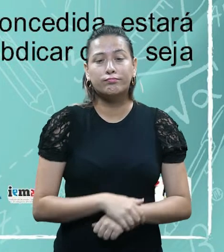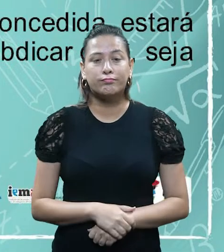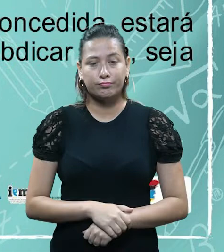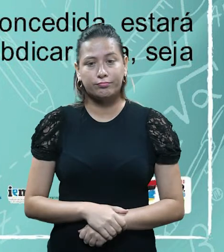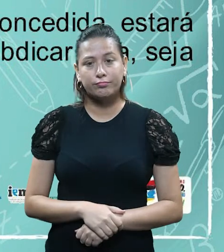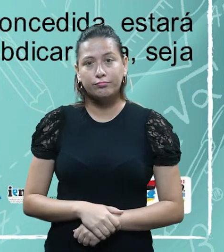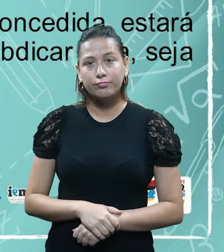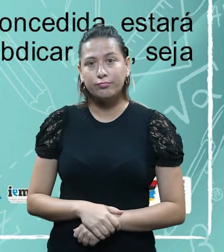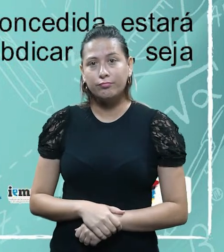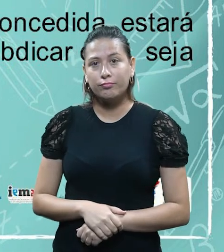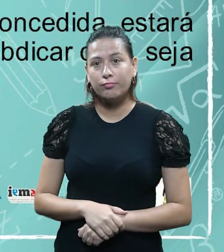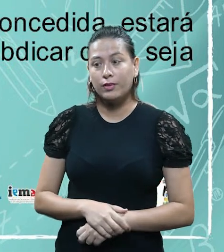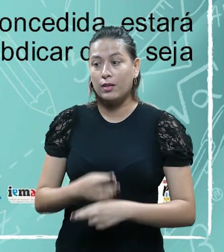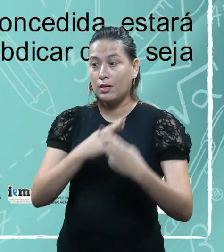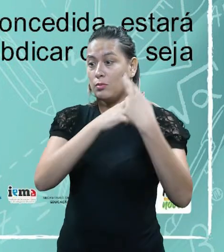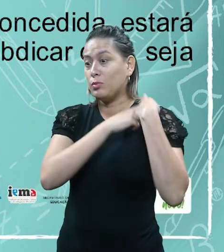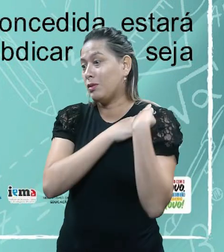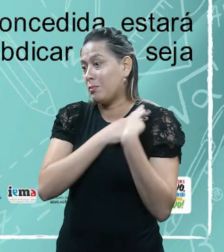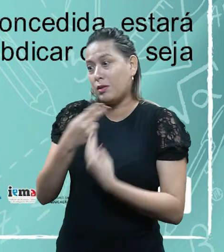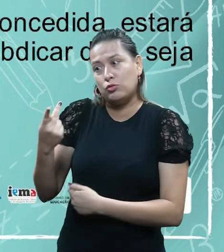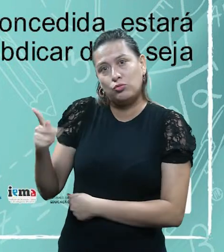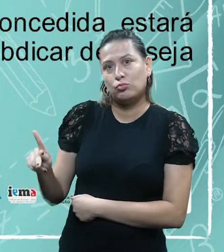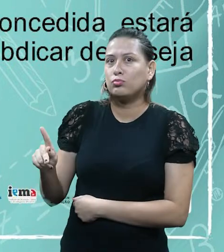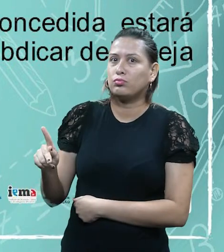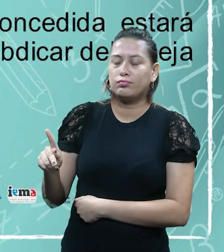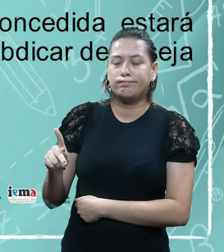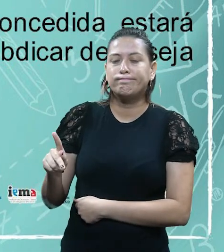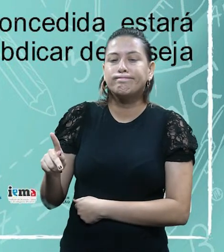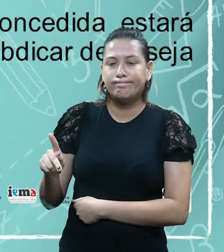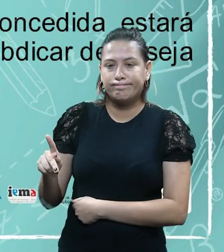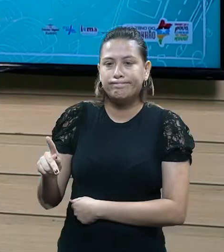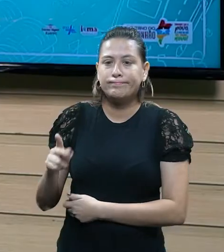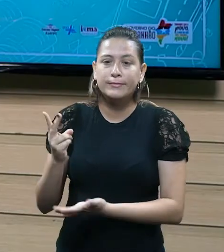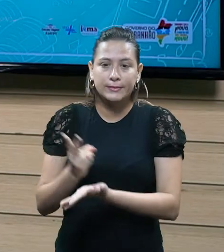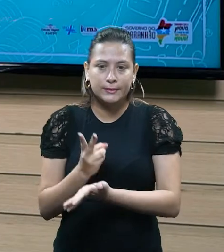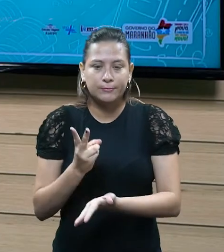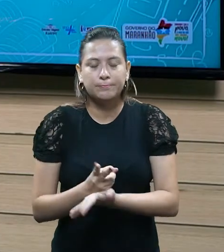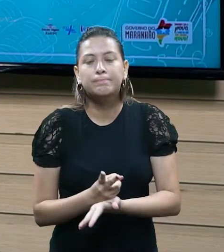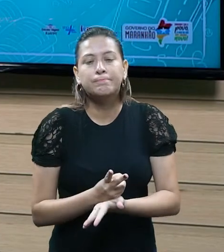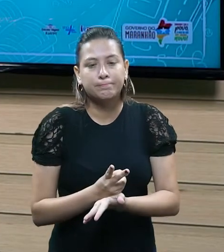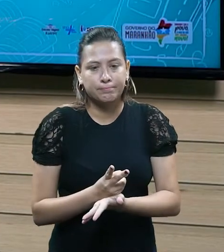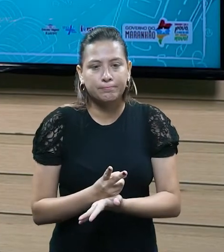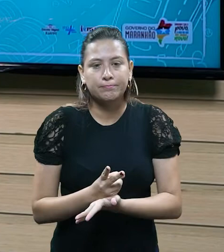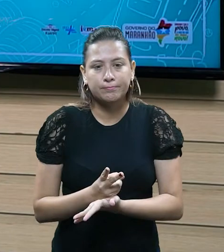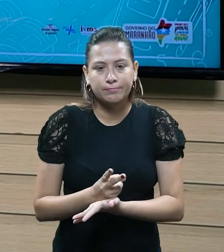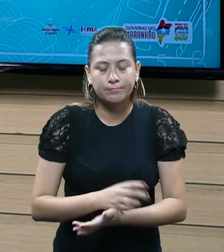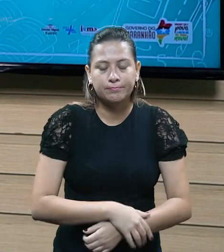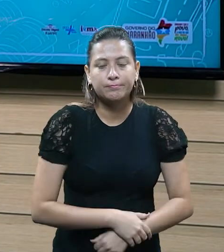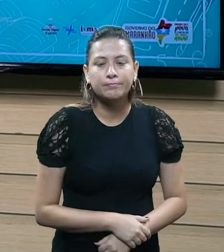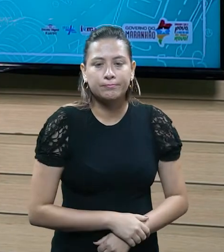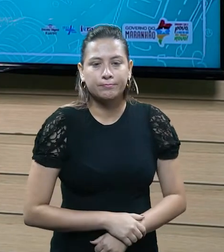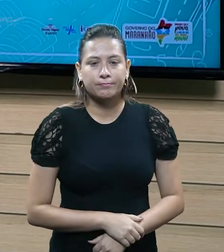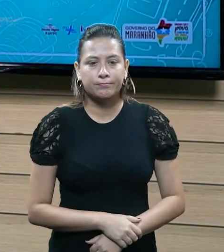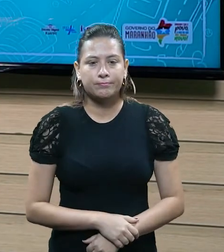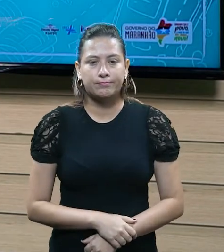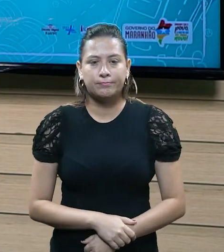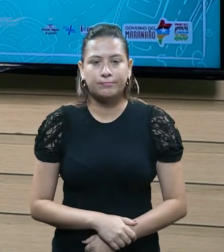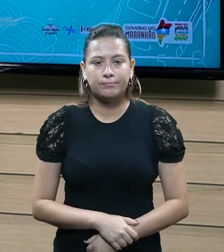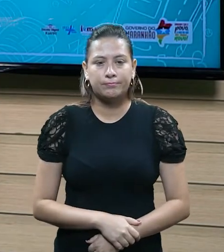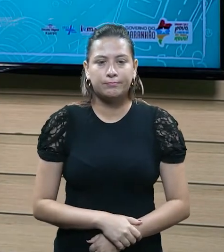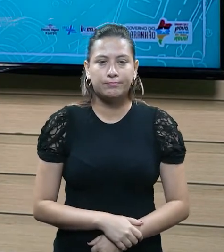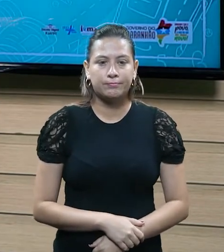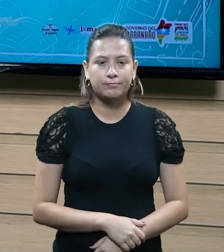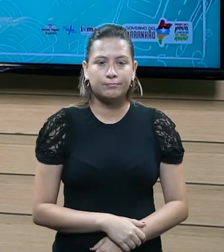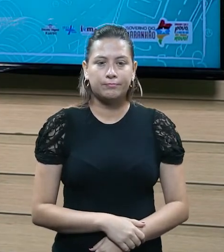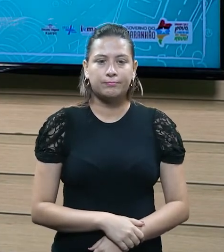constitucional que lhe concedida estará sempre atelada ao ente federativo. Mesmo que o município não queira mais essa função, essa